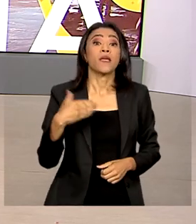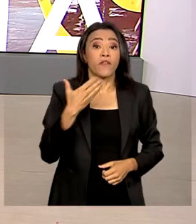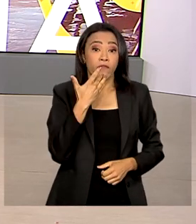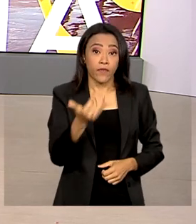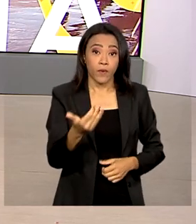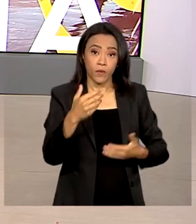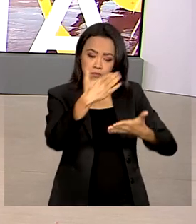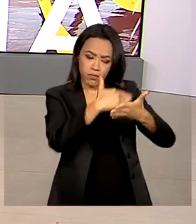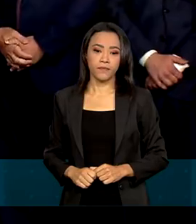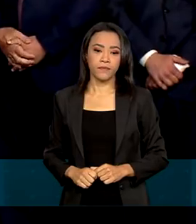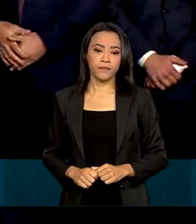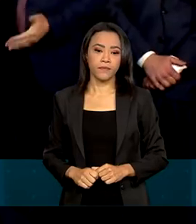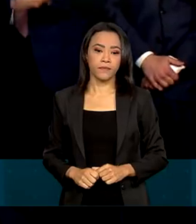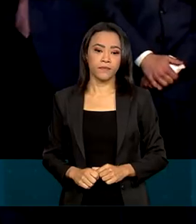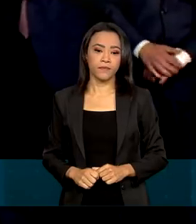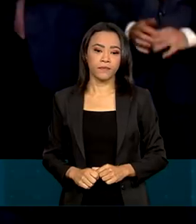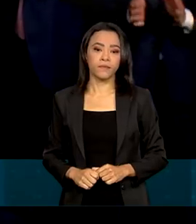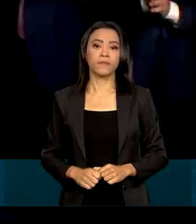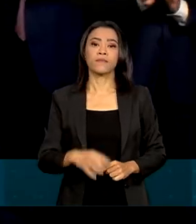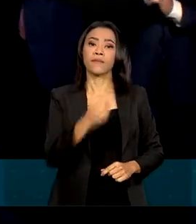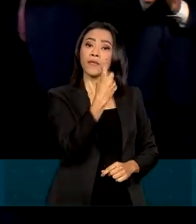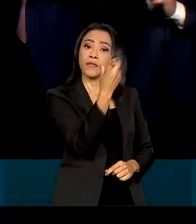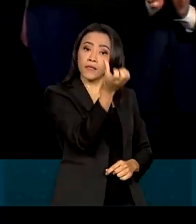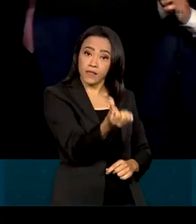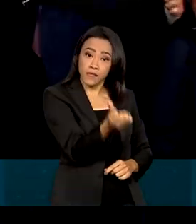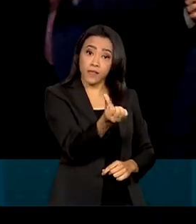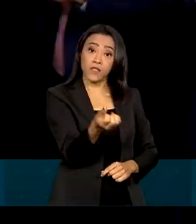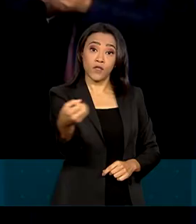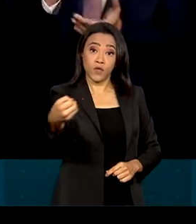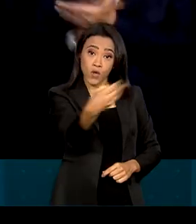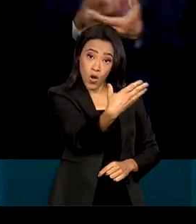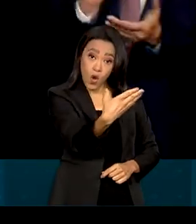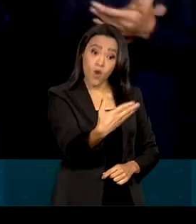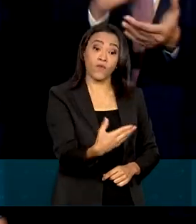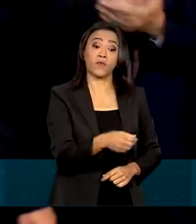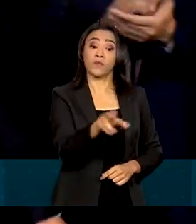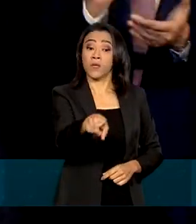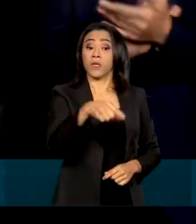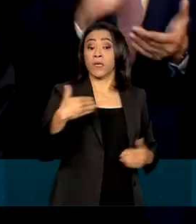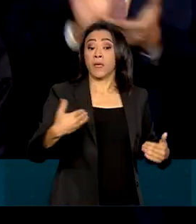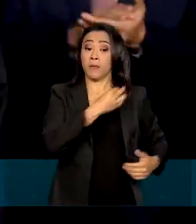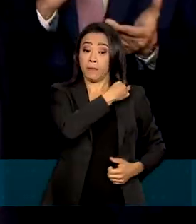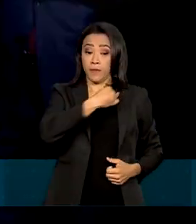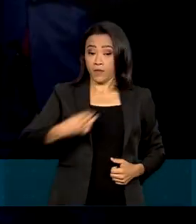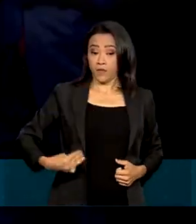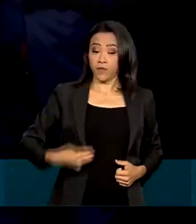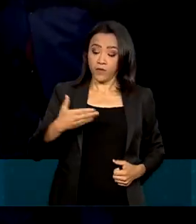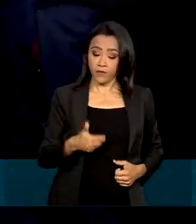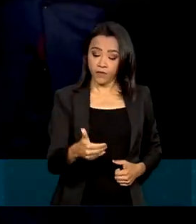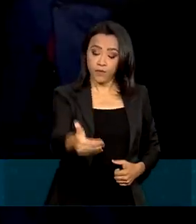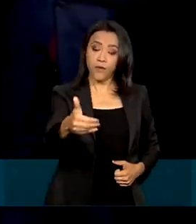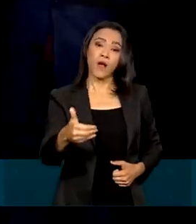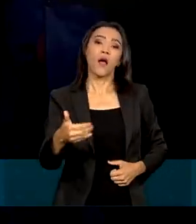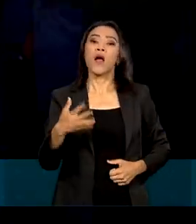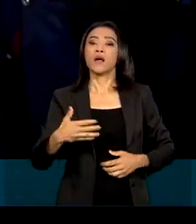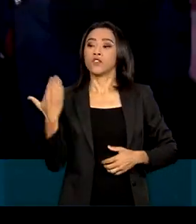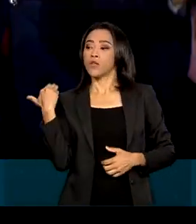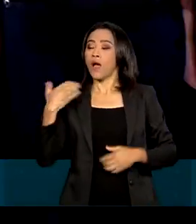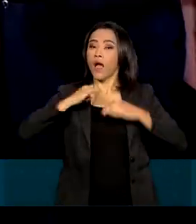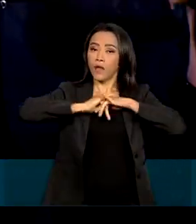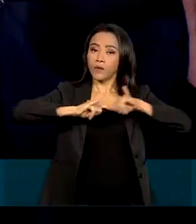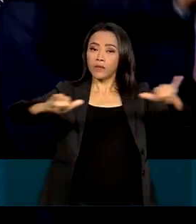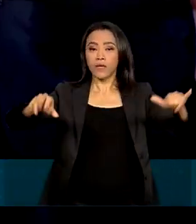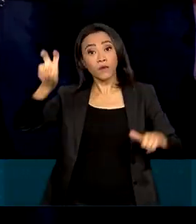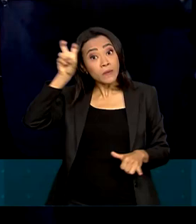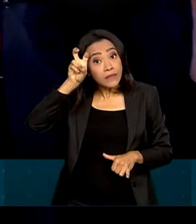ano que vem. 16 novos ministros foram anunciados nesta quinta-feira pelo presidente eleito, Luiz